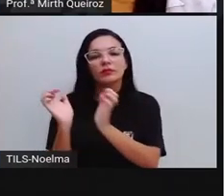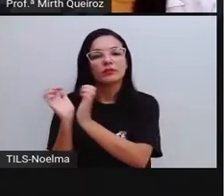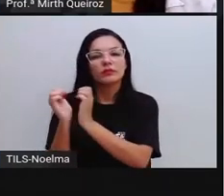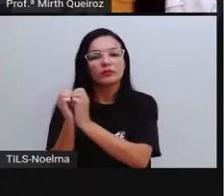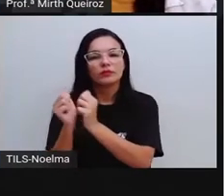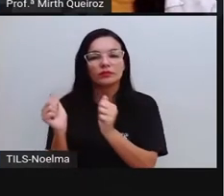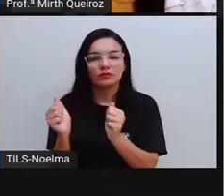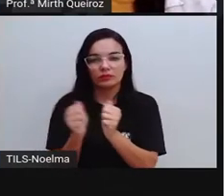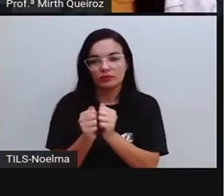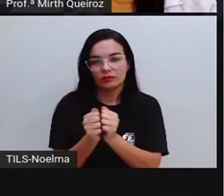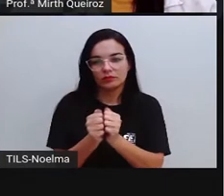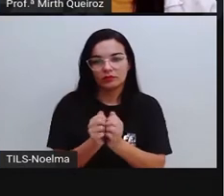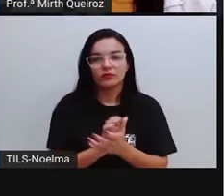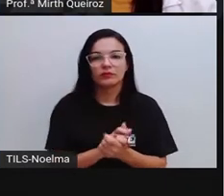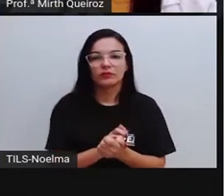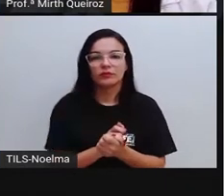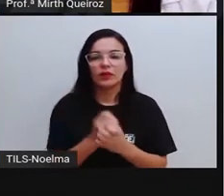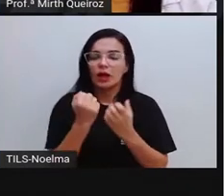compõem.